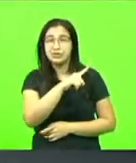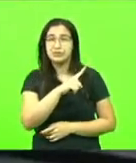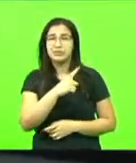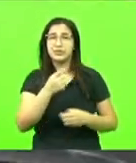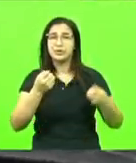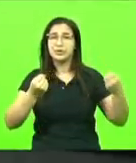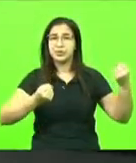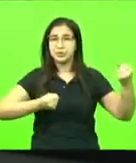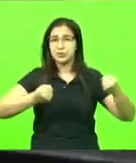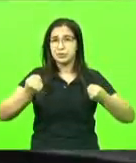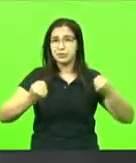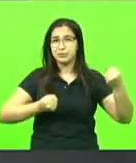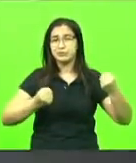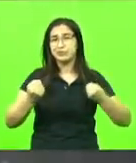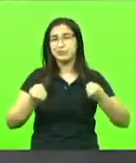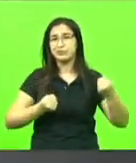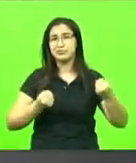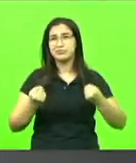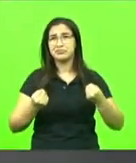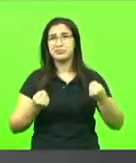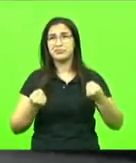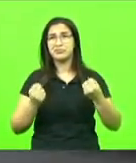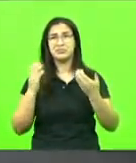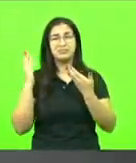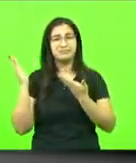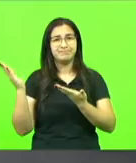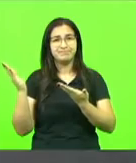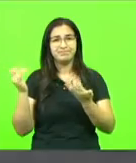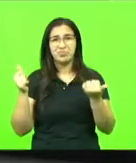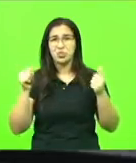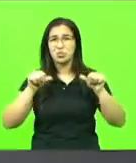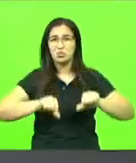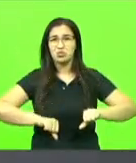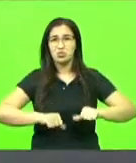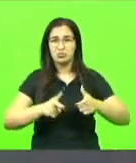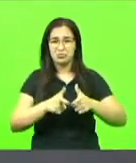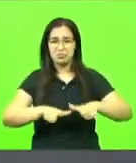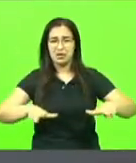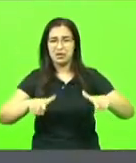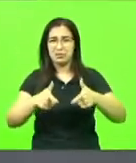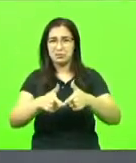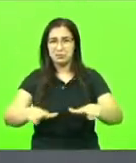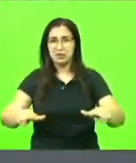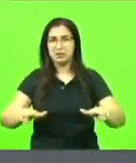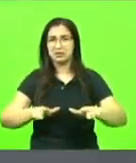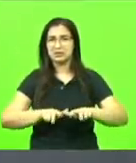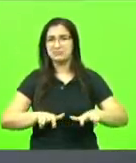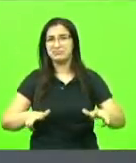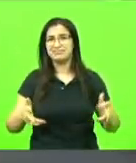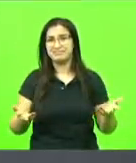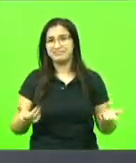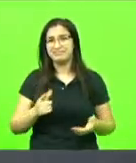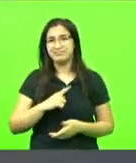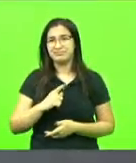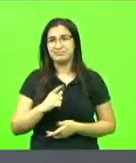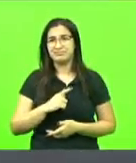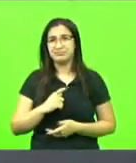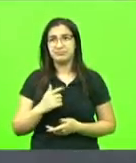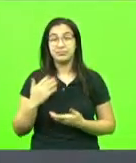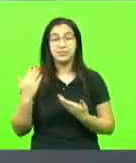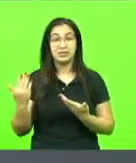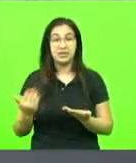enfrentado para poder escoar a produção, especialmente nesta rodovia que é a porta de entrada da